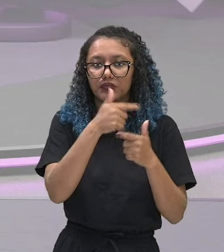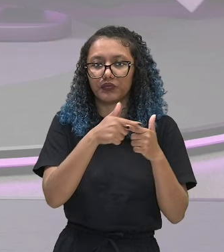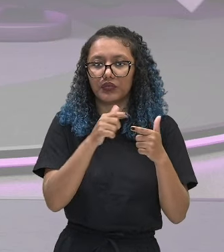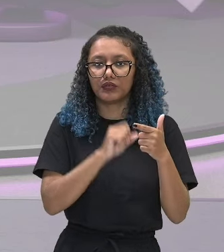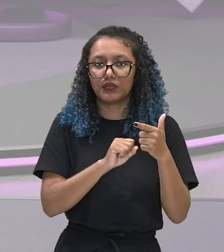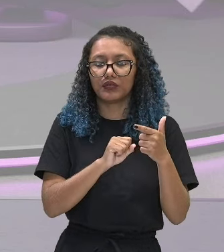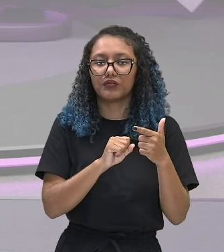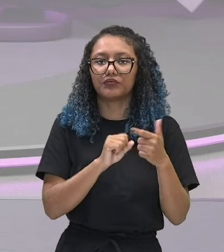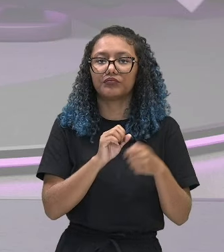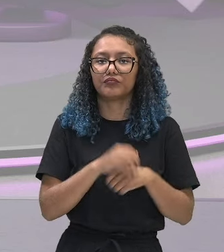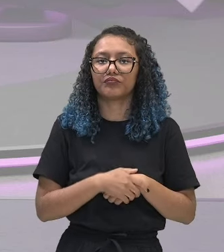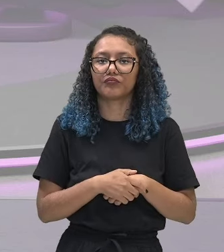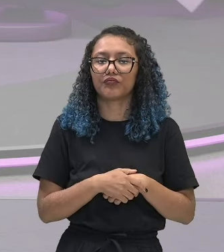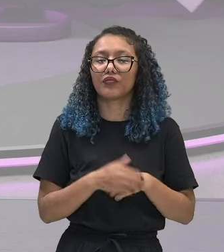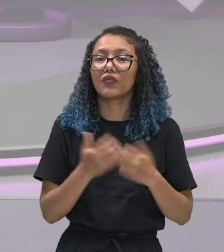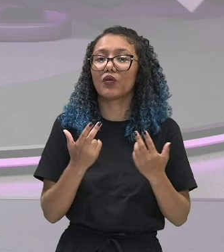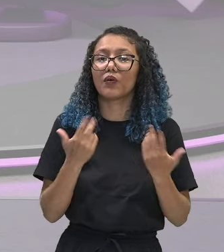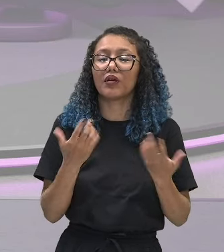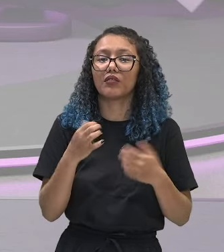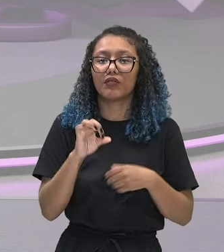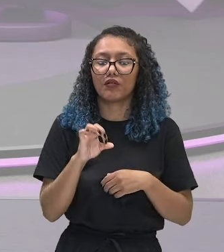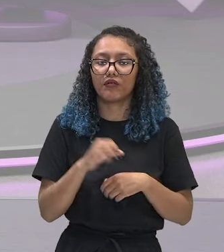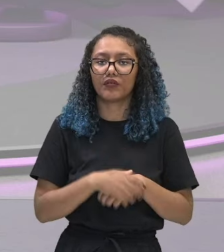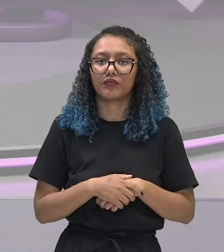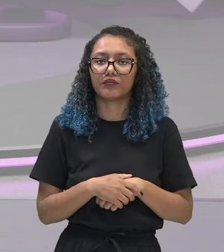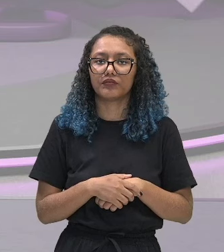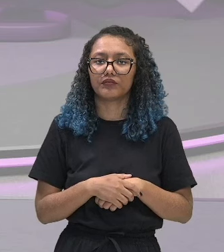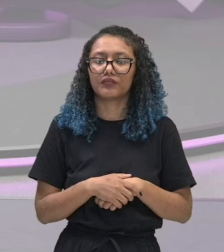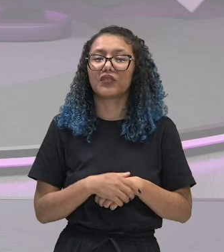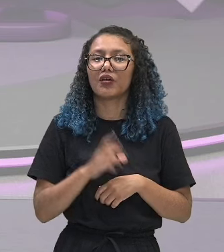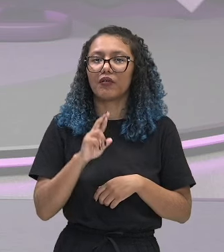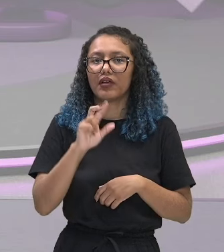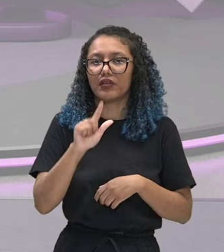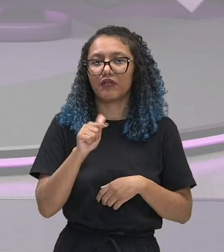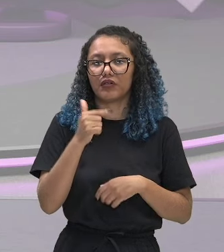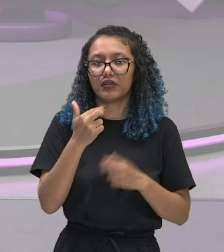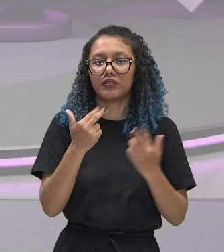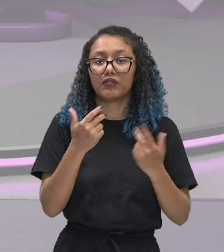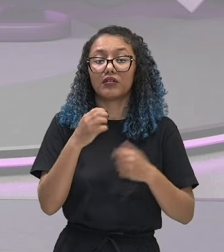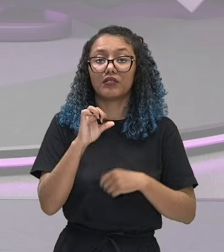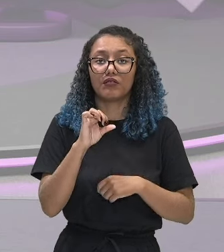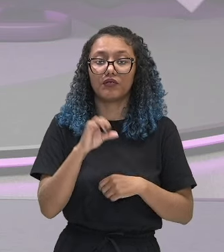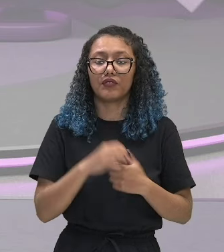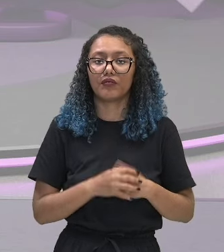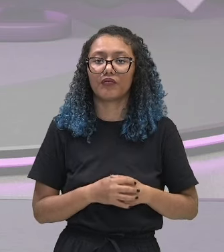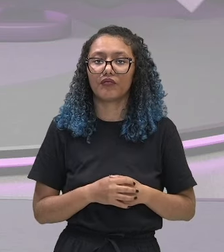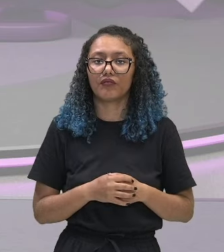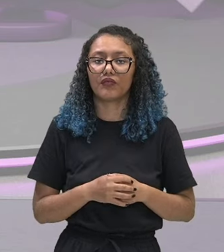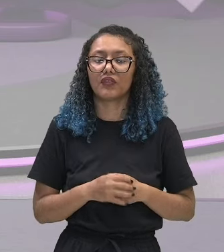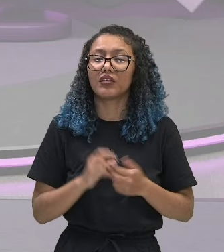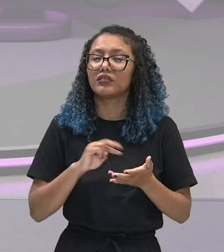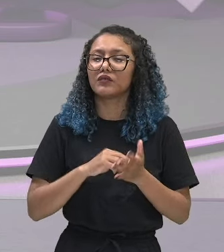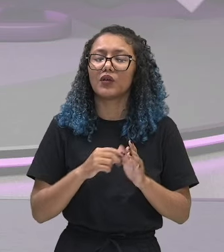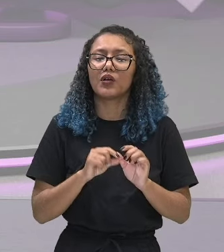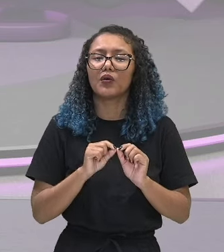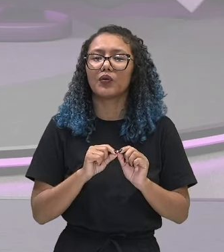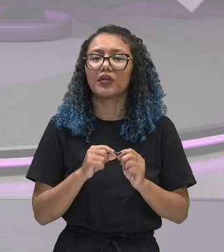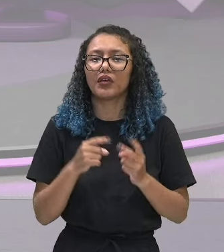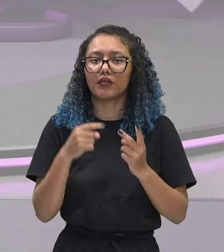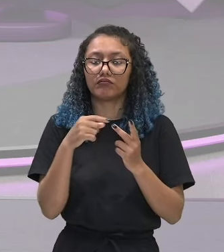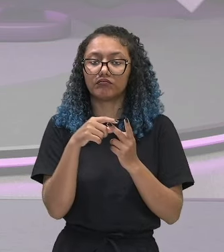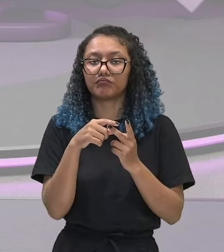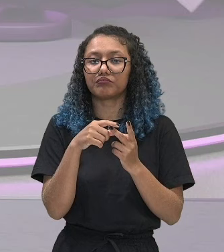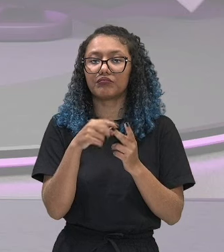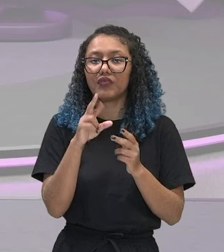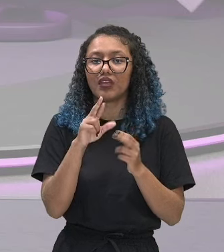sobre 8 é igual a 9. Então nós vamos ter r ao quadrado igual a 9, o que nos dá, que o valor de r